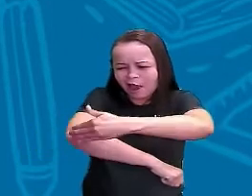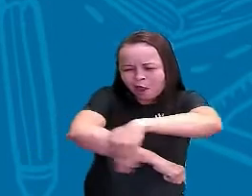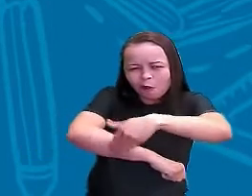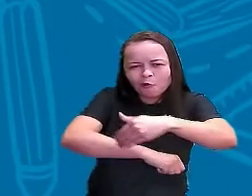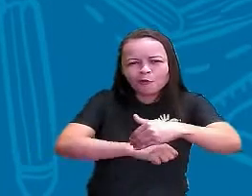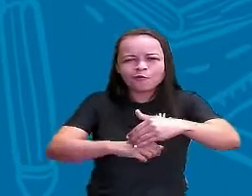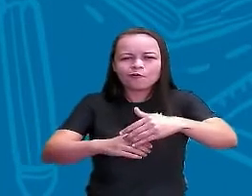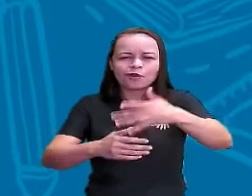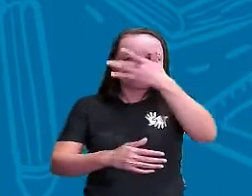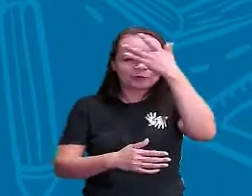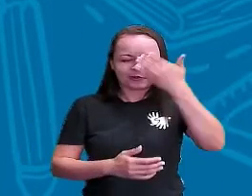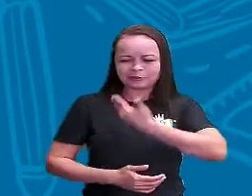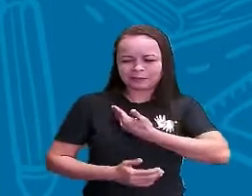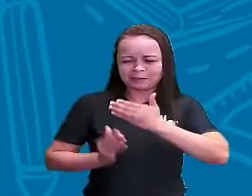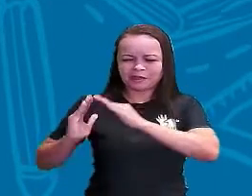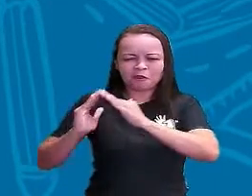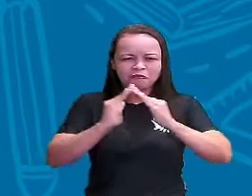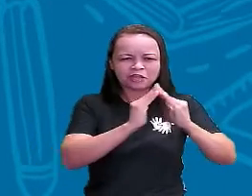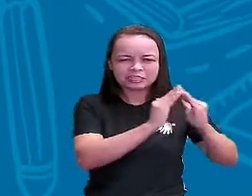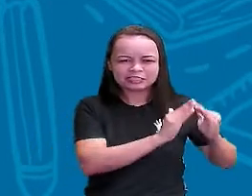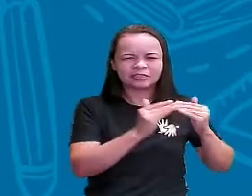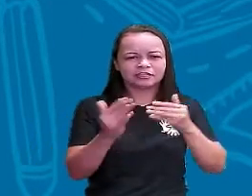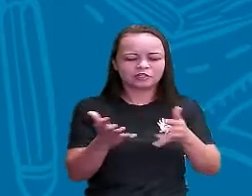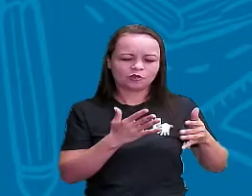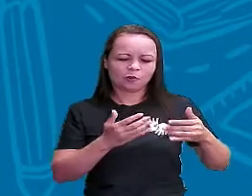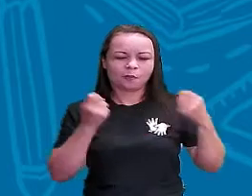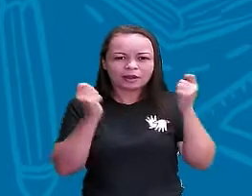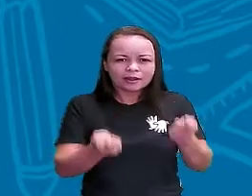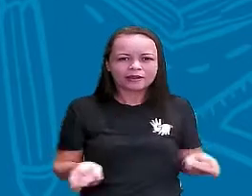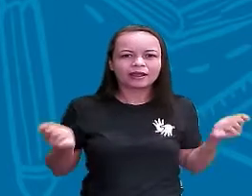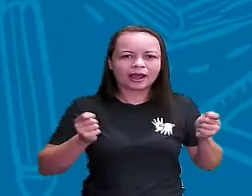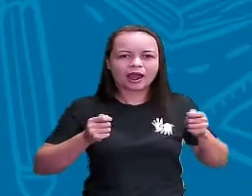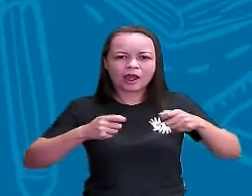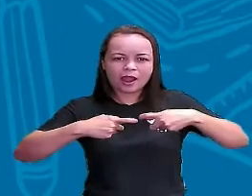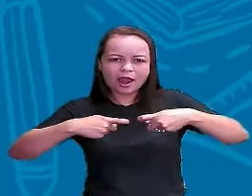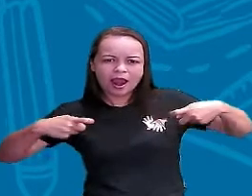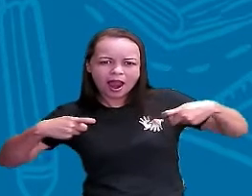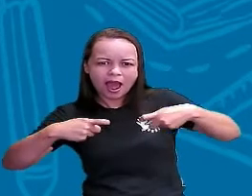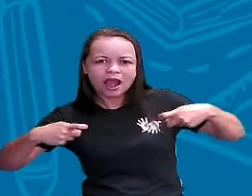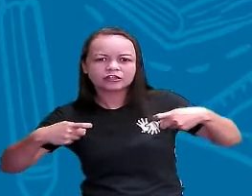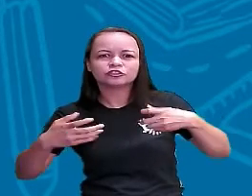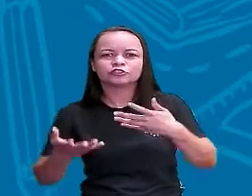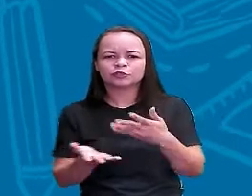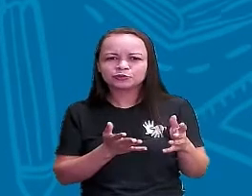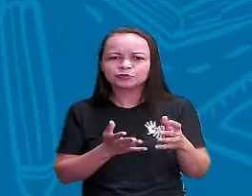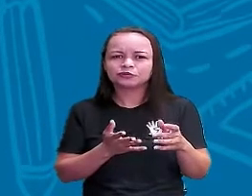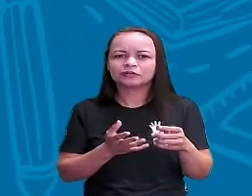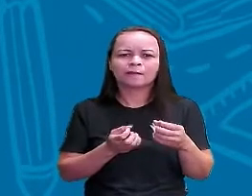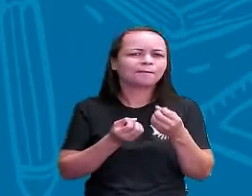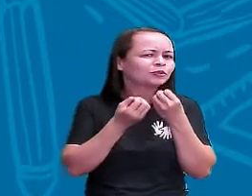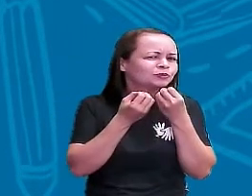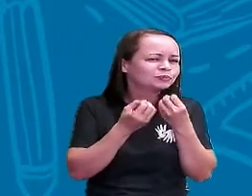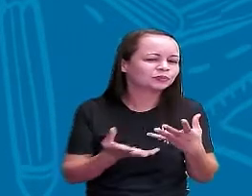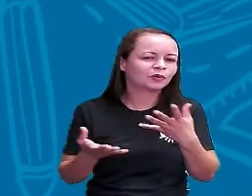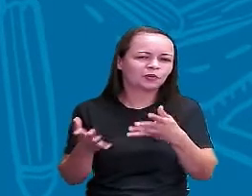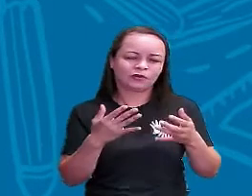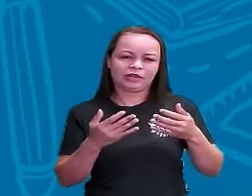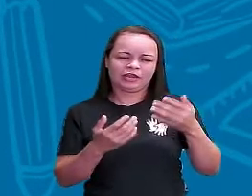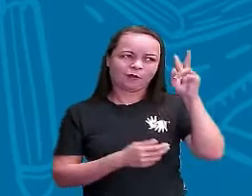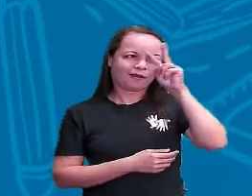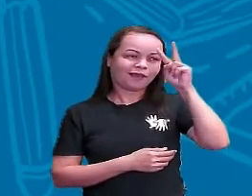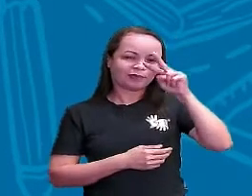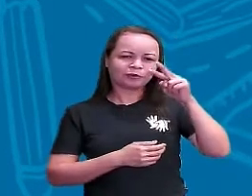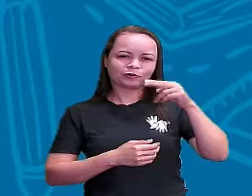Brincar de gude Brincar de pular corda Elástico Ah, lembro quando era criança As meninas assim da minha rua